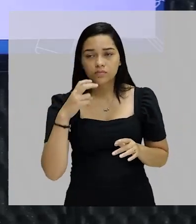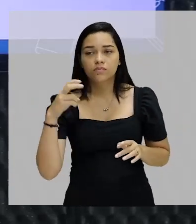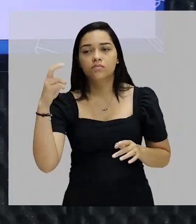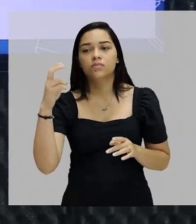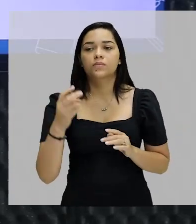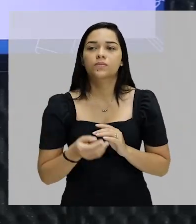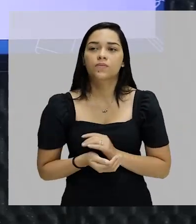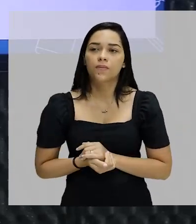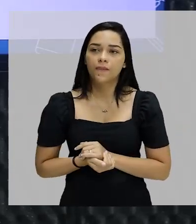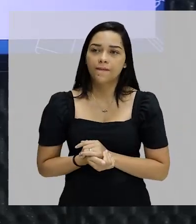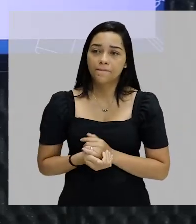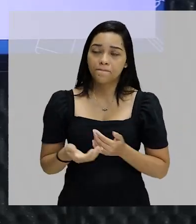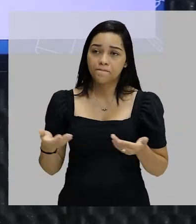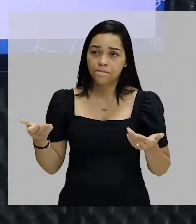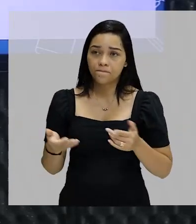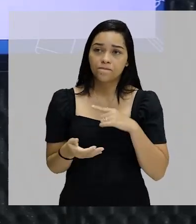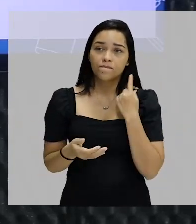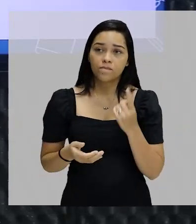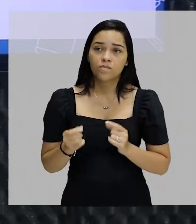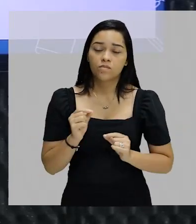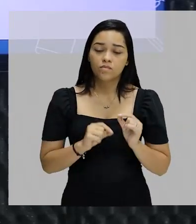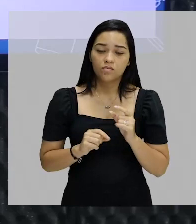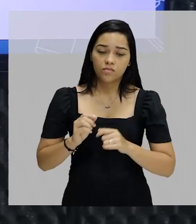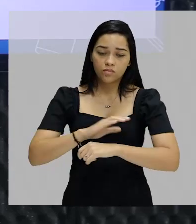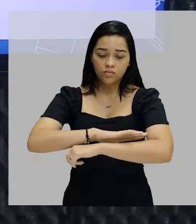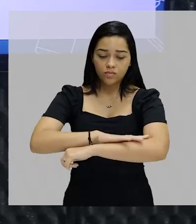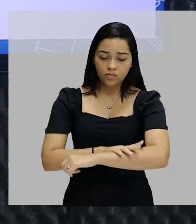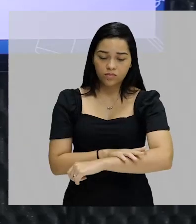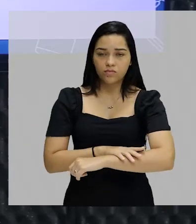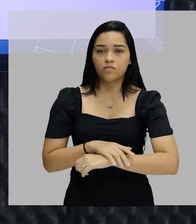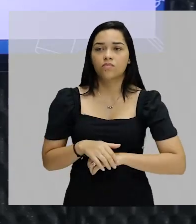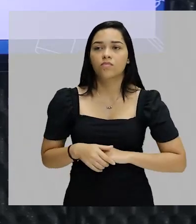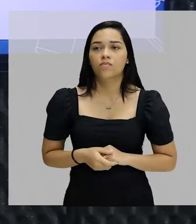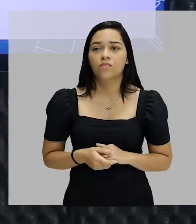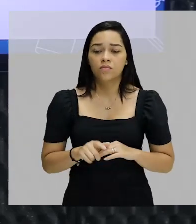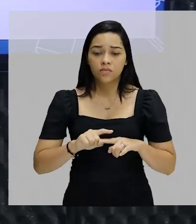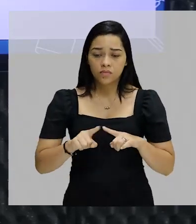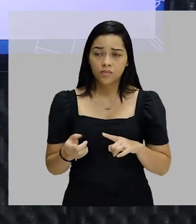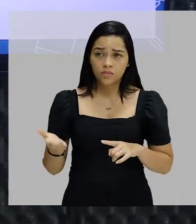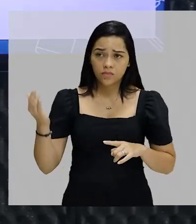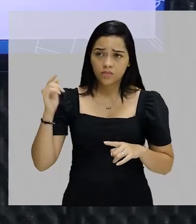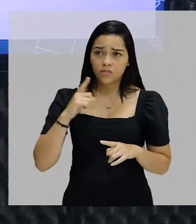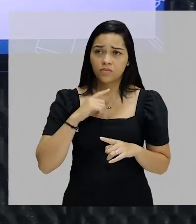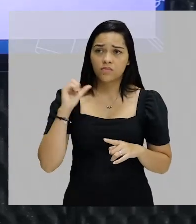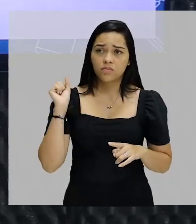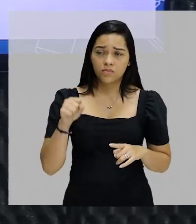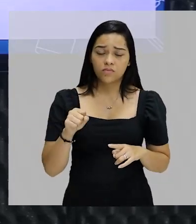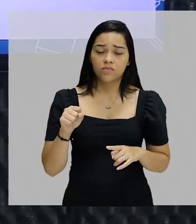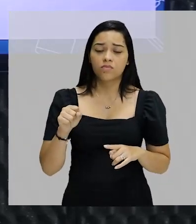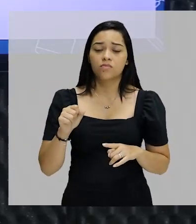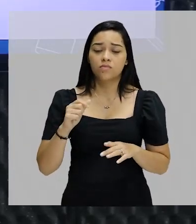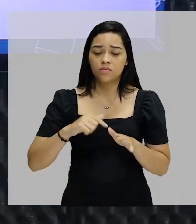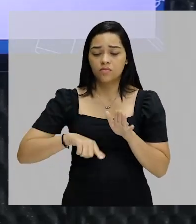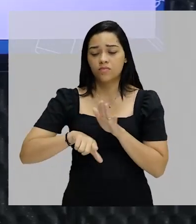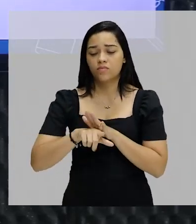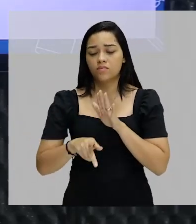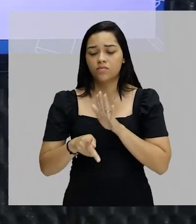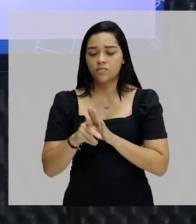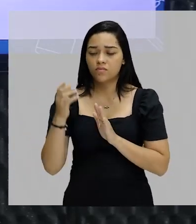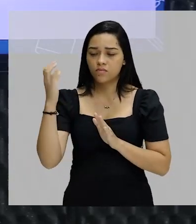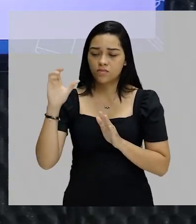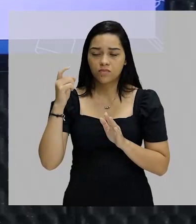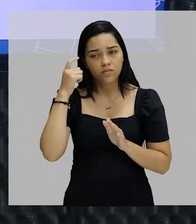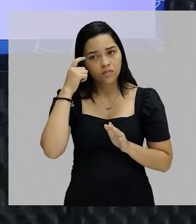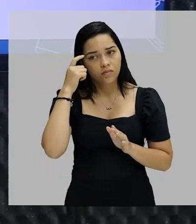científicas. Hoje a gente considera como preconceito, como racismo. Mas naquele momento havia uma legitimação científica